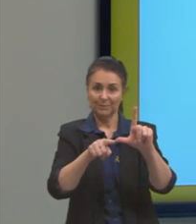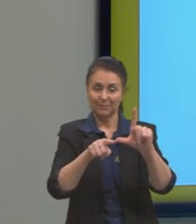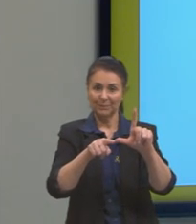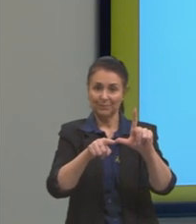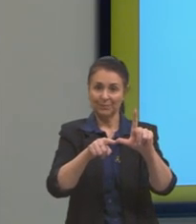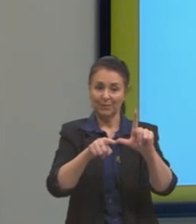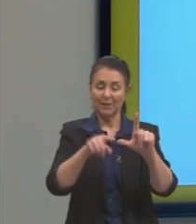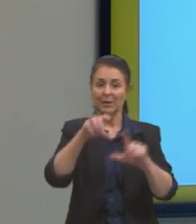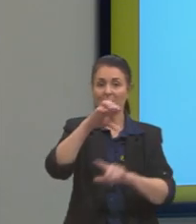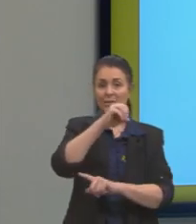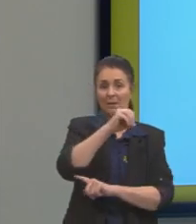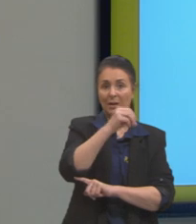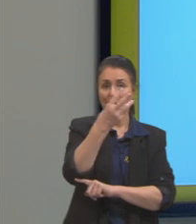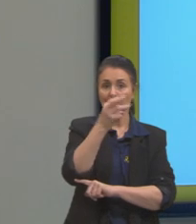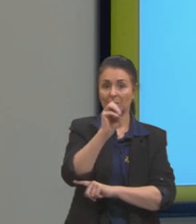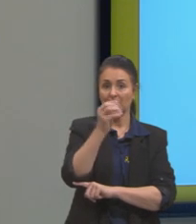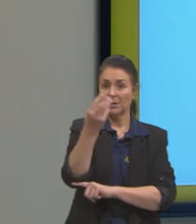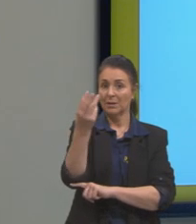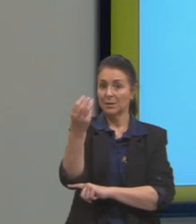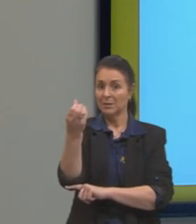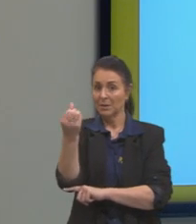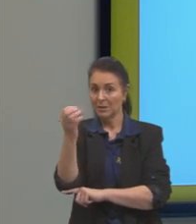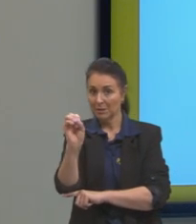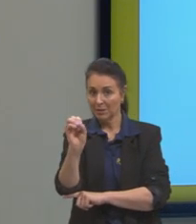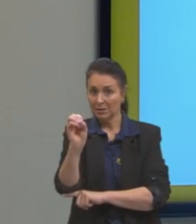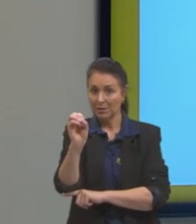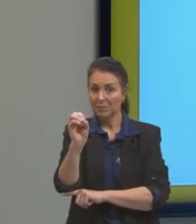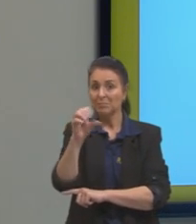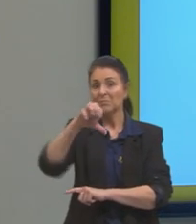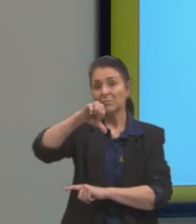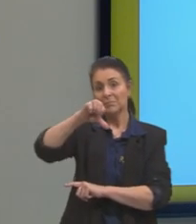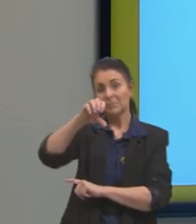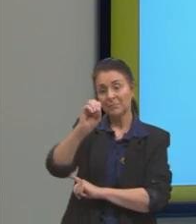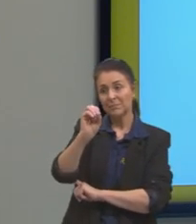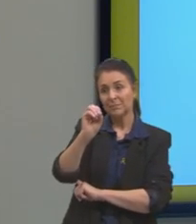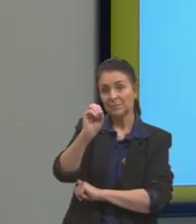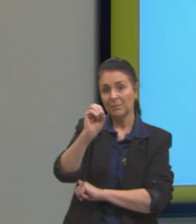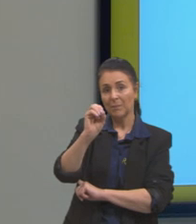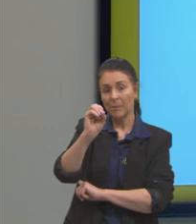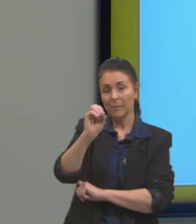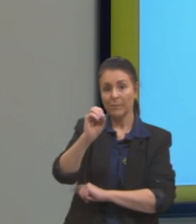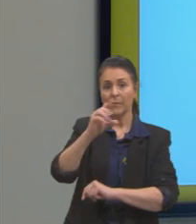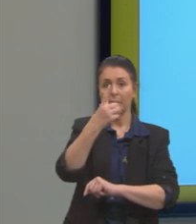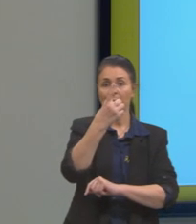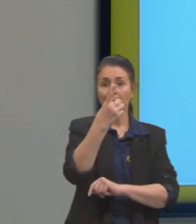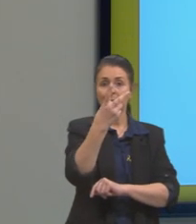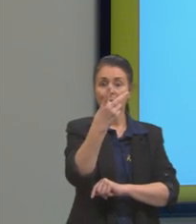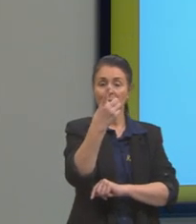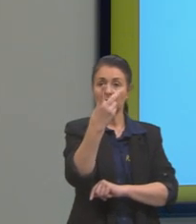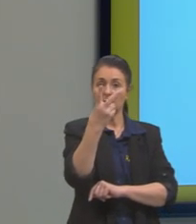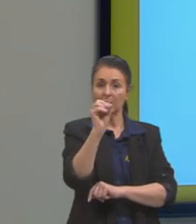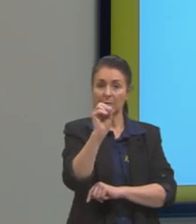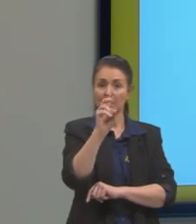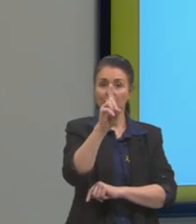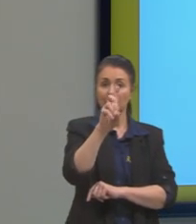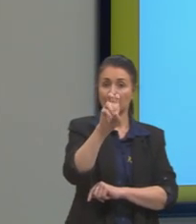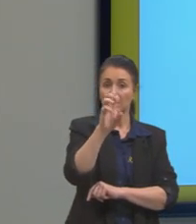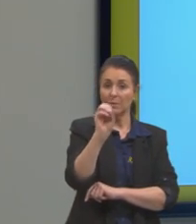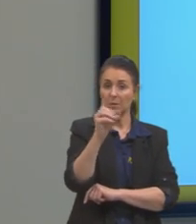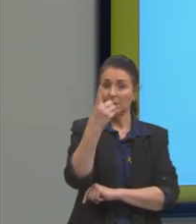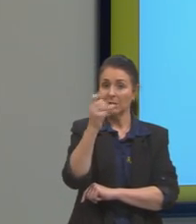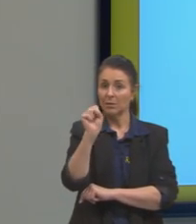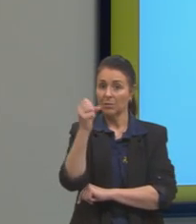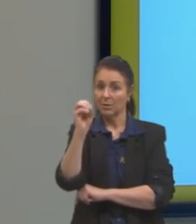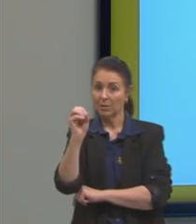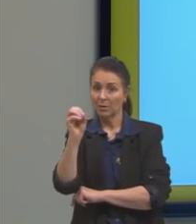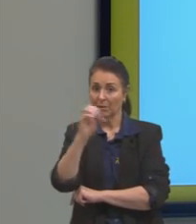Então, zero, 30, 60, chegando em 90, então, passando por 120, 150, 180 graus.